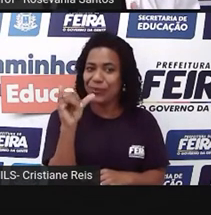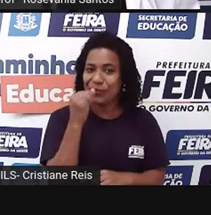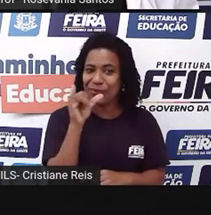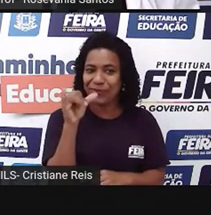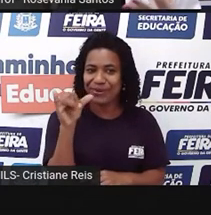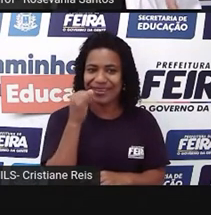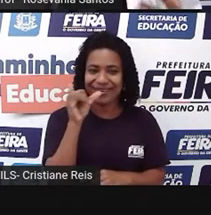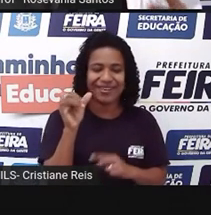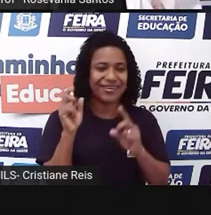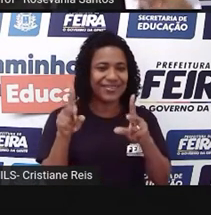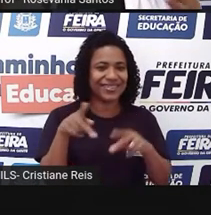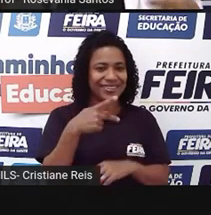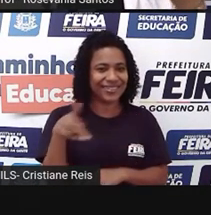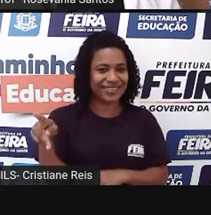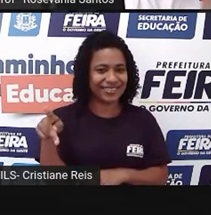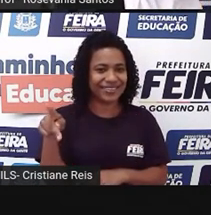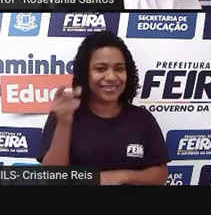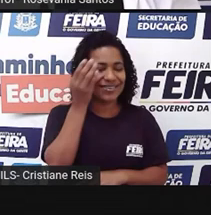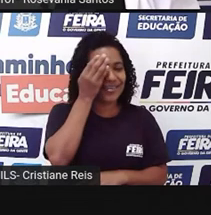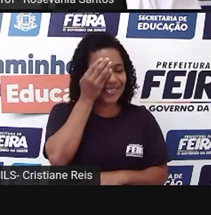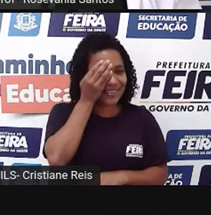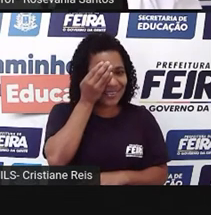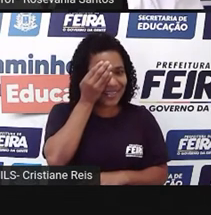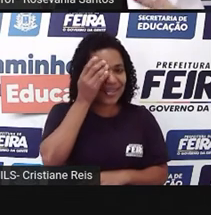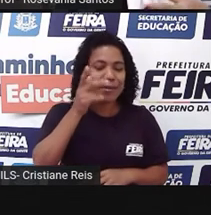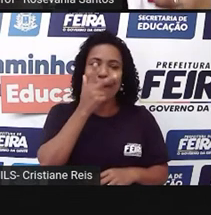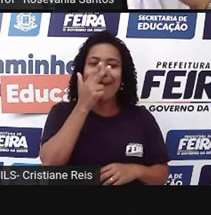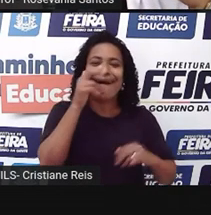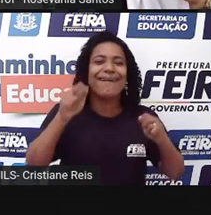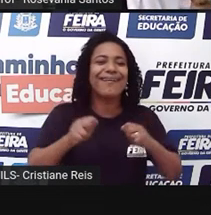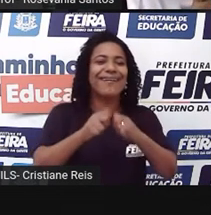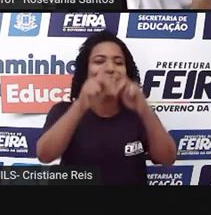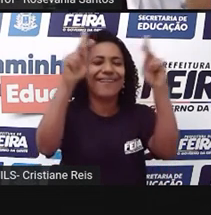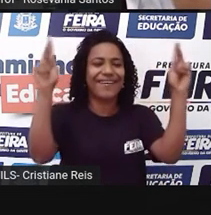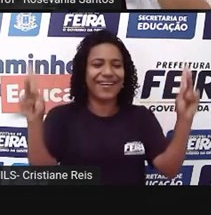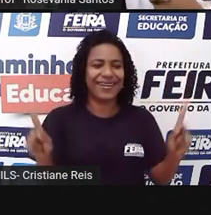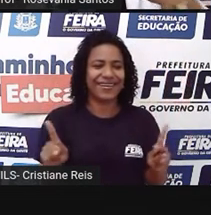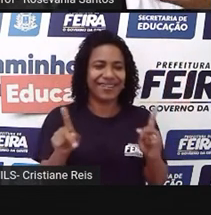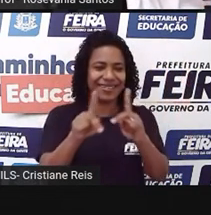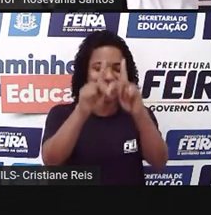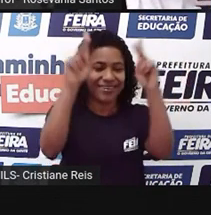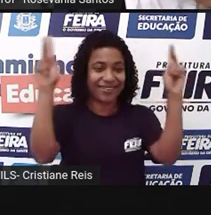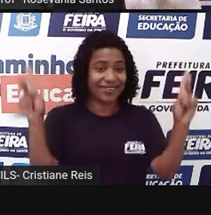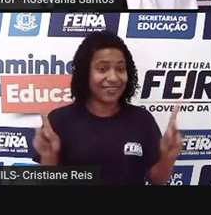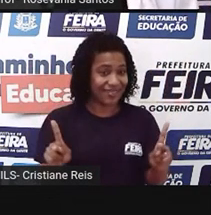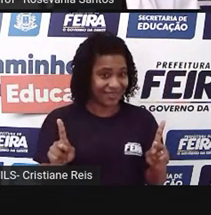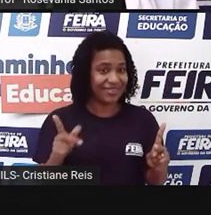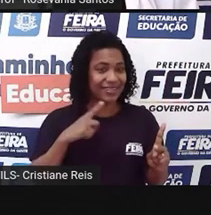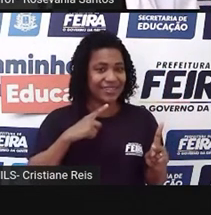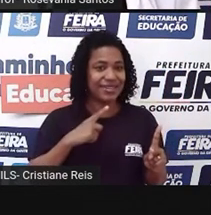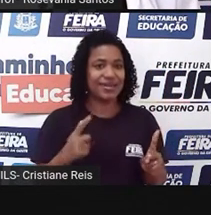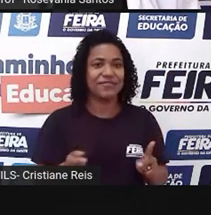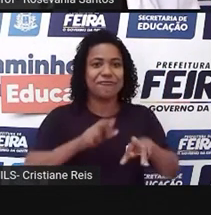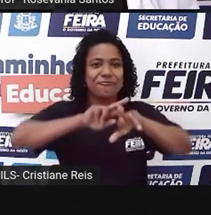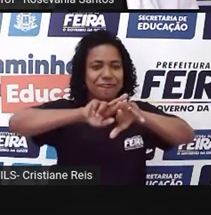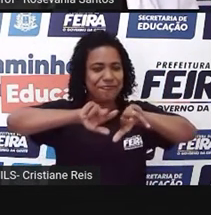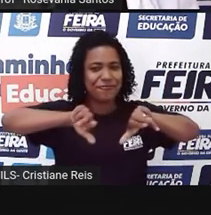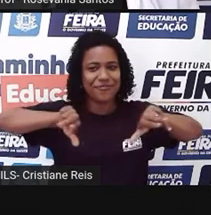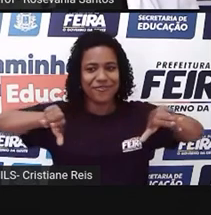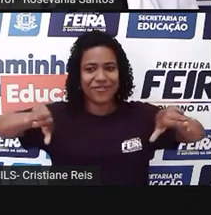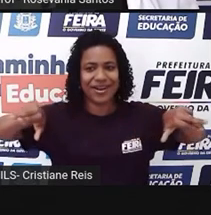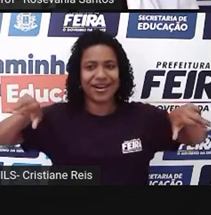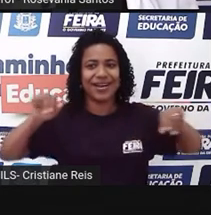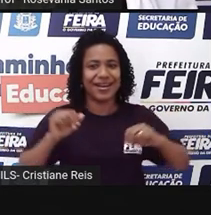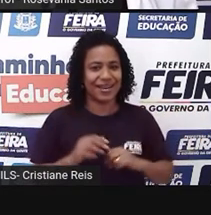chama até aquele espaço de shopping, né? Da quantidade de produtos que tem lá, que você